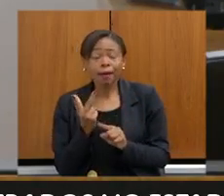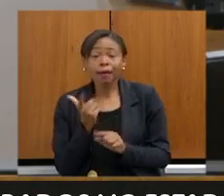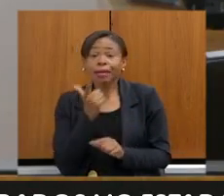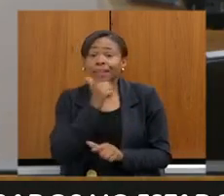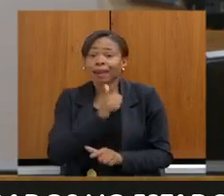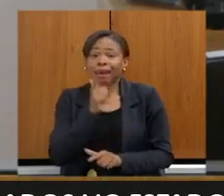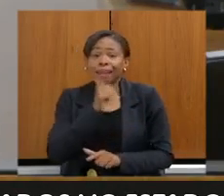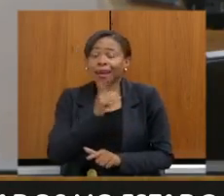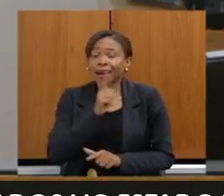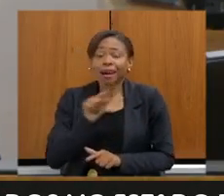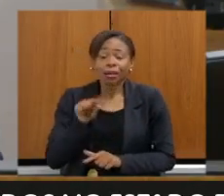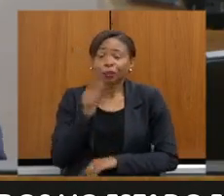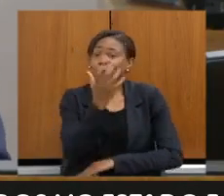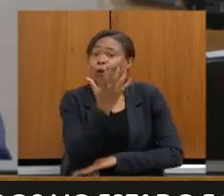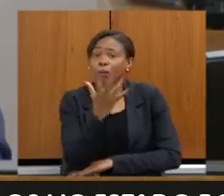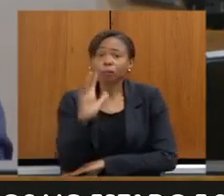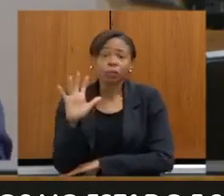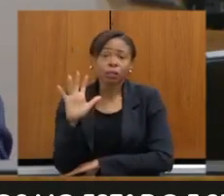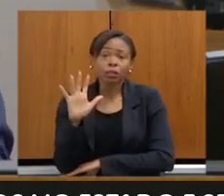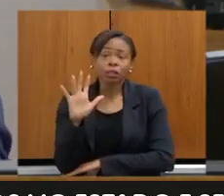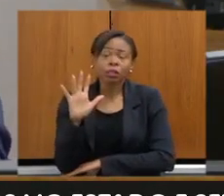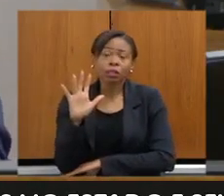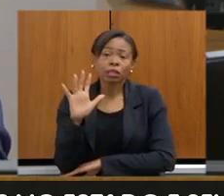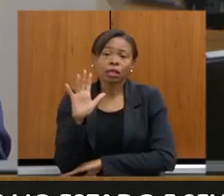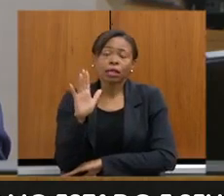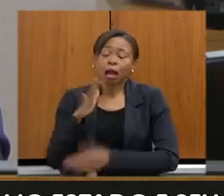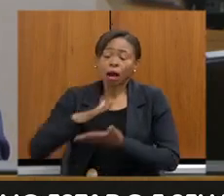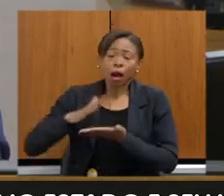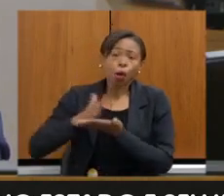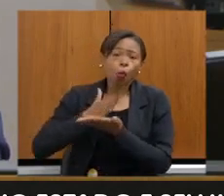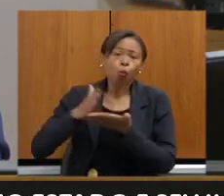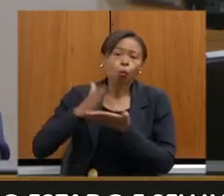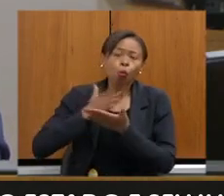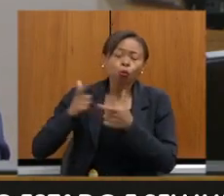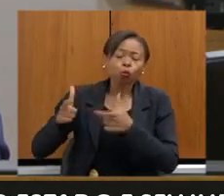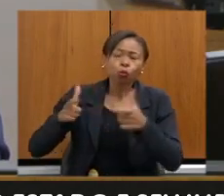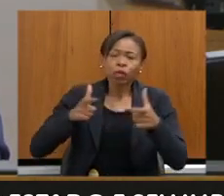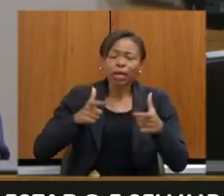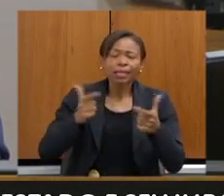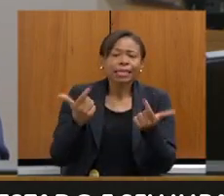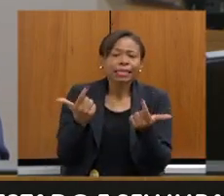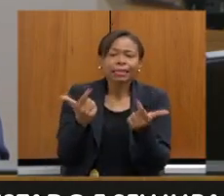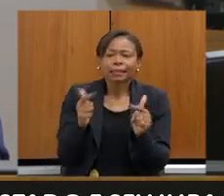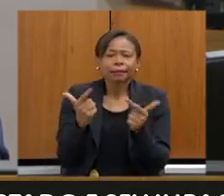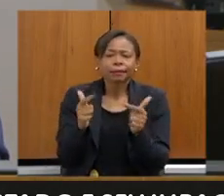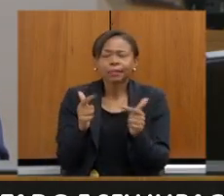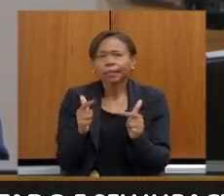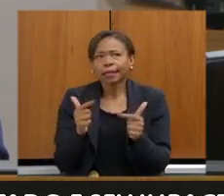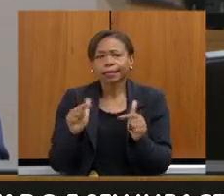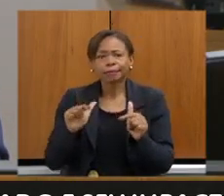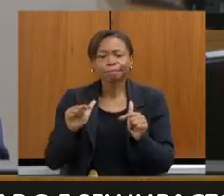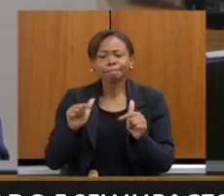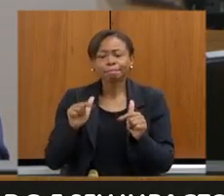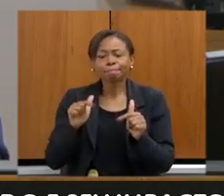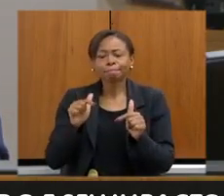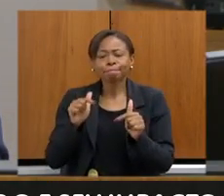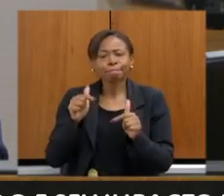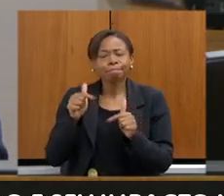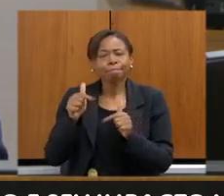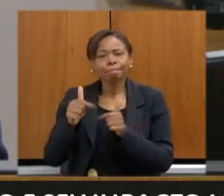contemplar também algumas regiões que não são ricas em algumas atividades que demandam